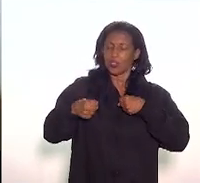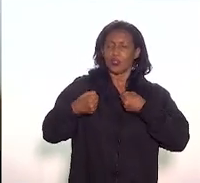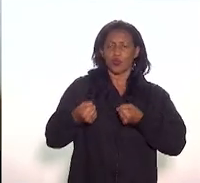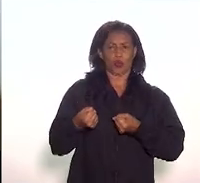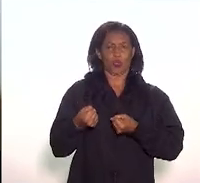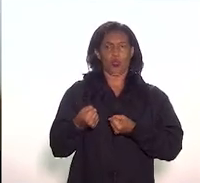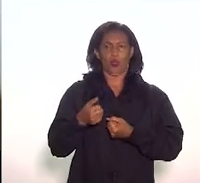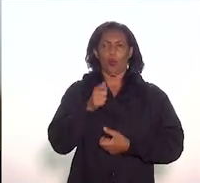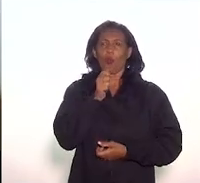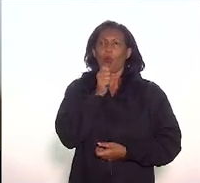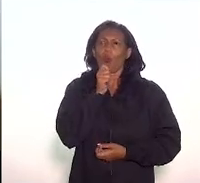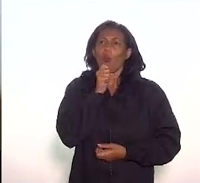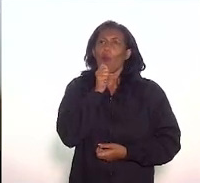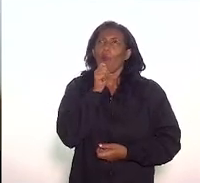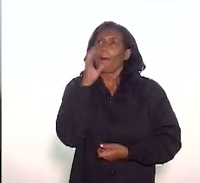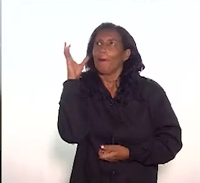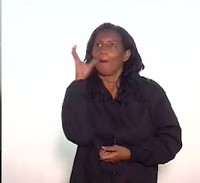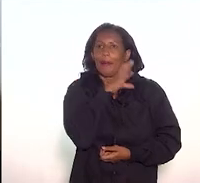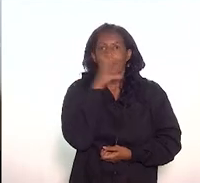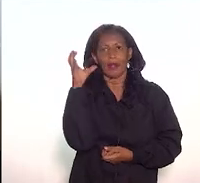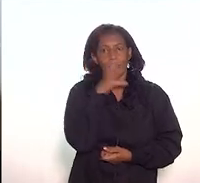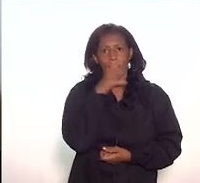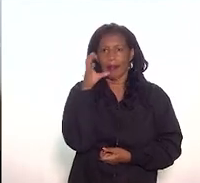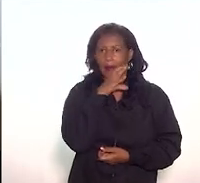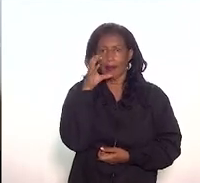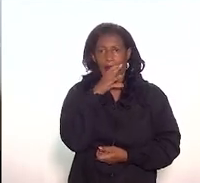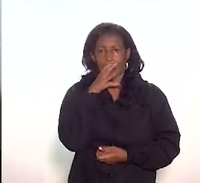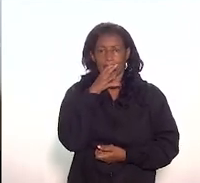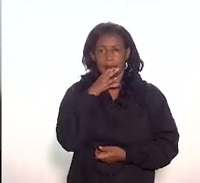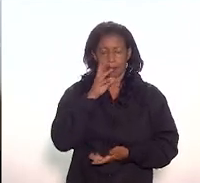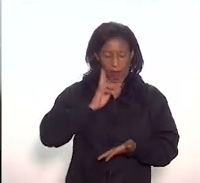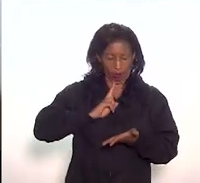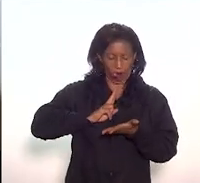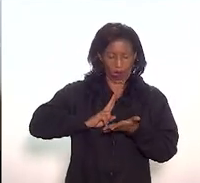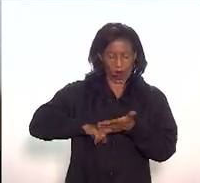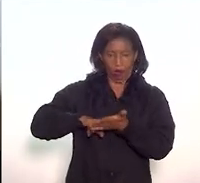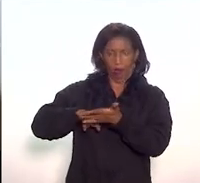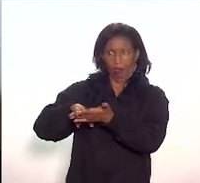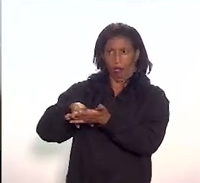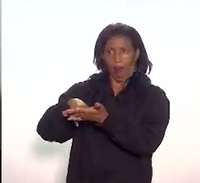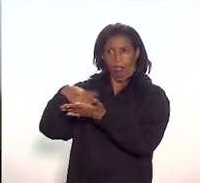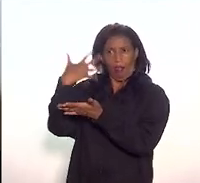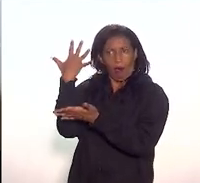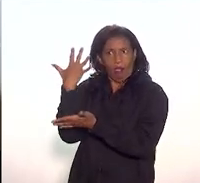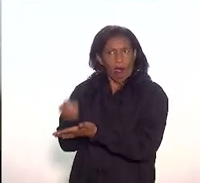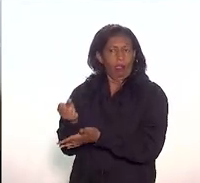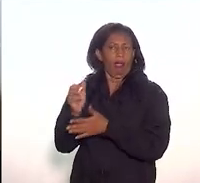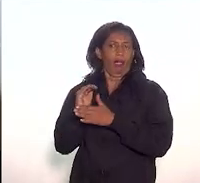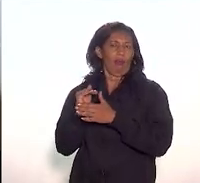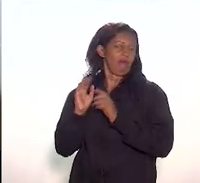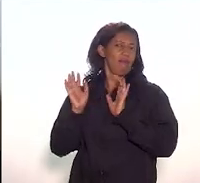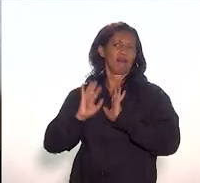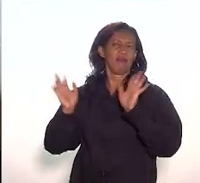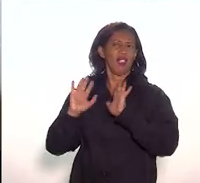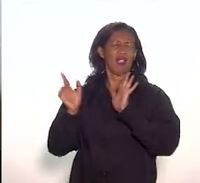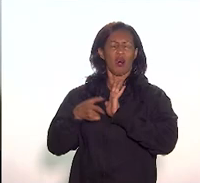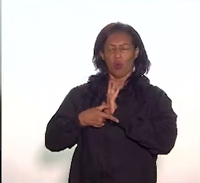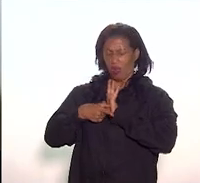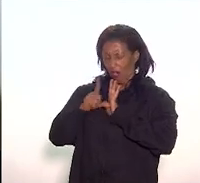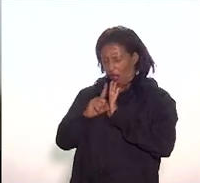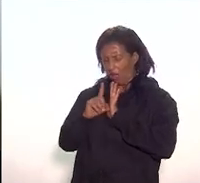temos com nenhuma pressa de aprovar nada. Gostaríamos de fazê-lo antes